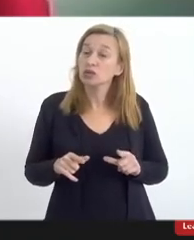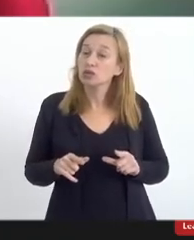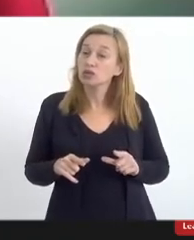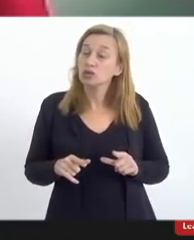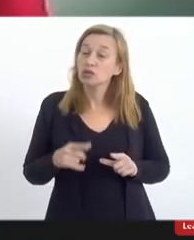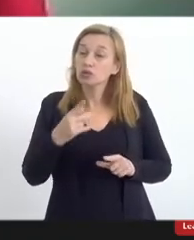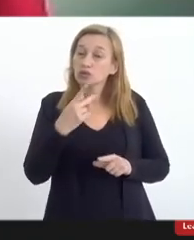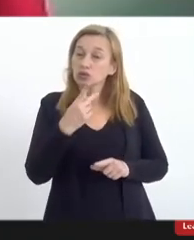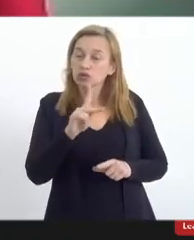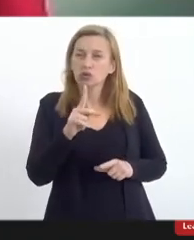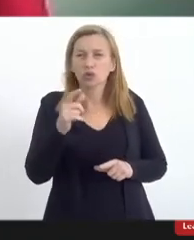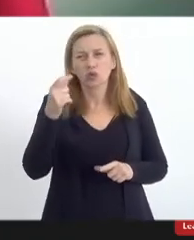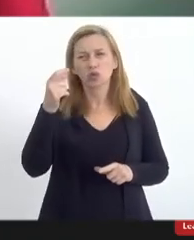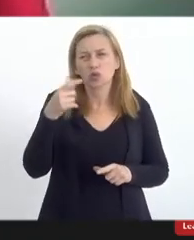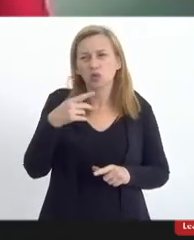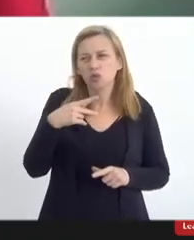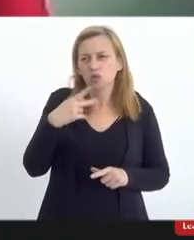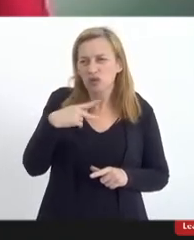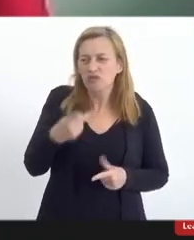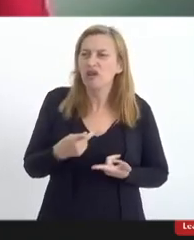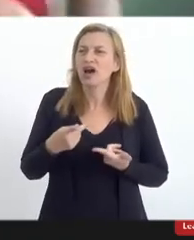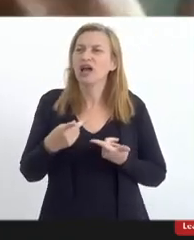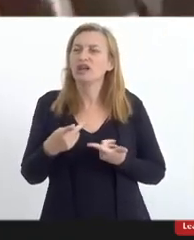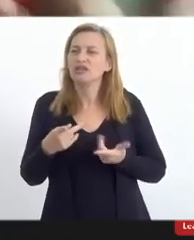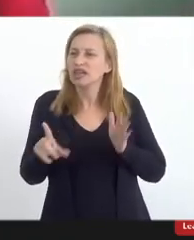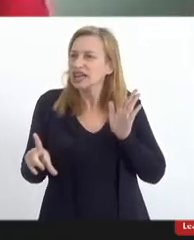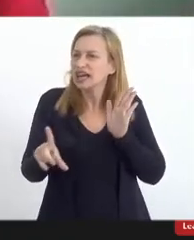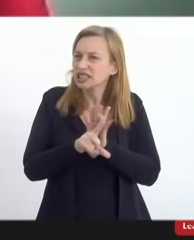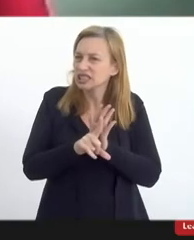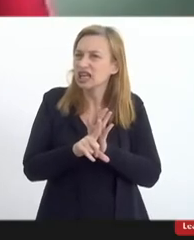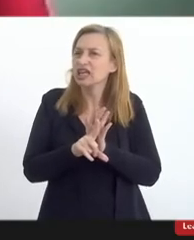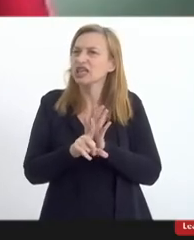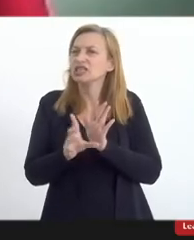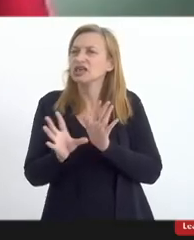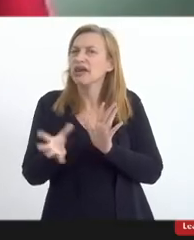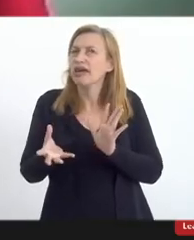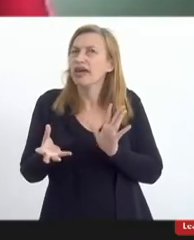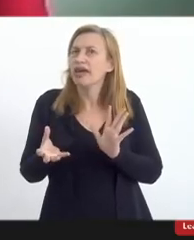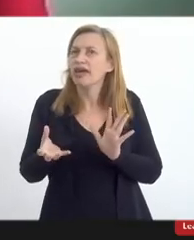noção com essa sua fala dizendo que as leis estão sendo